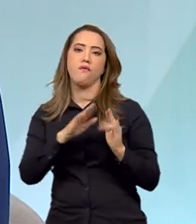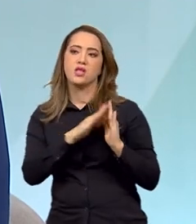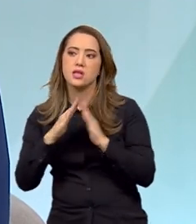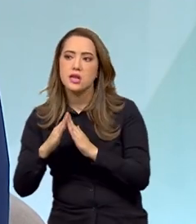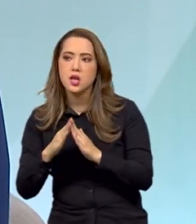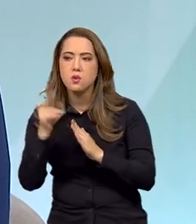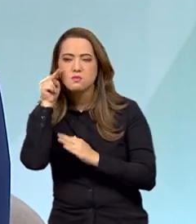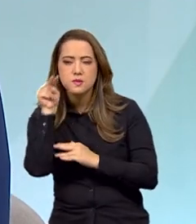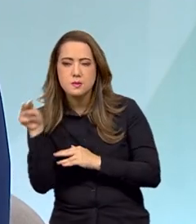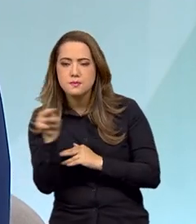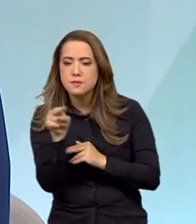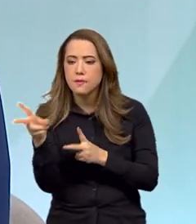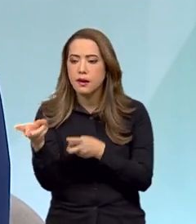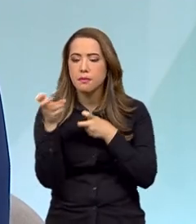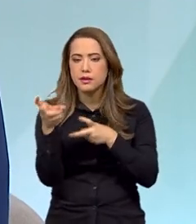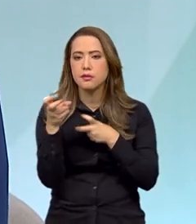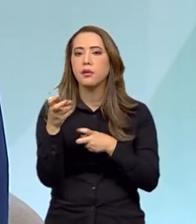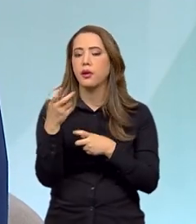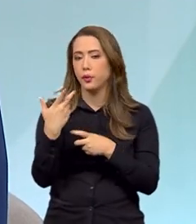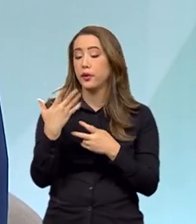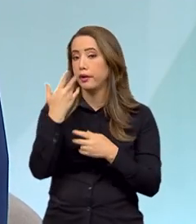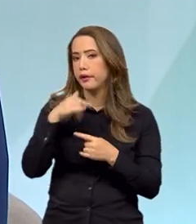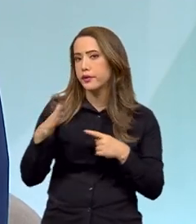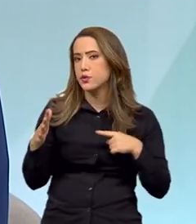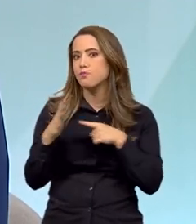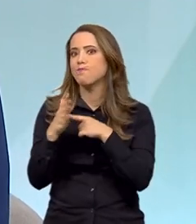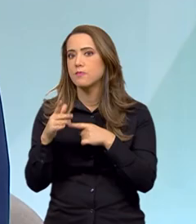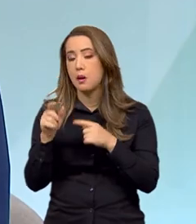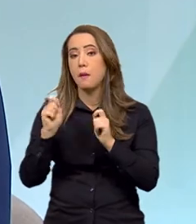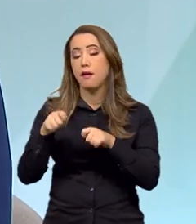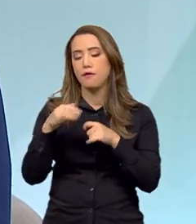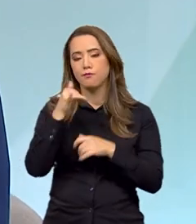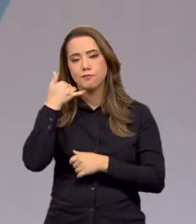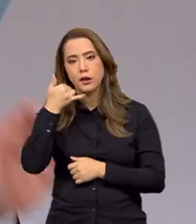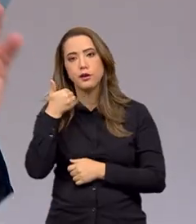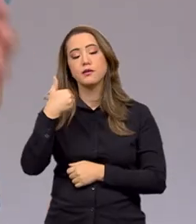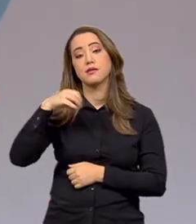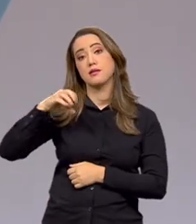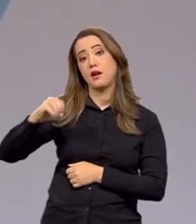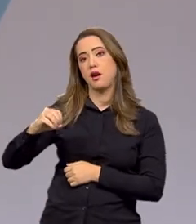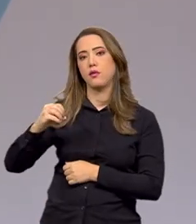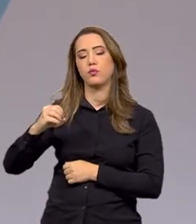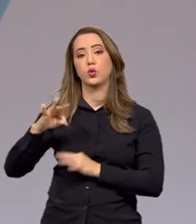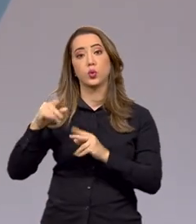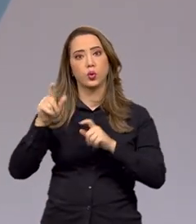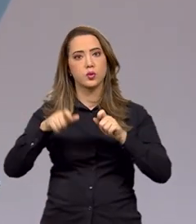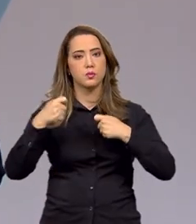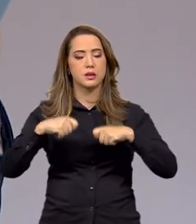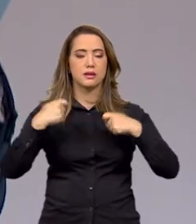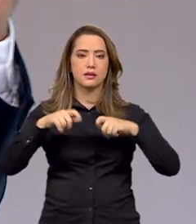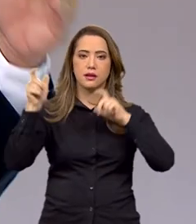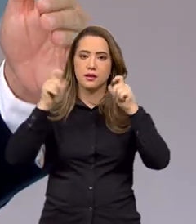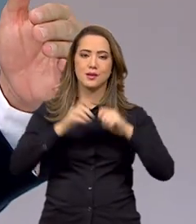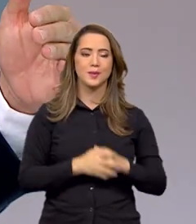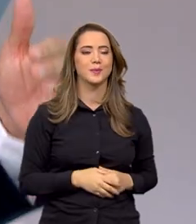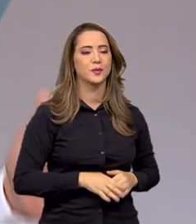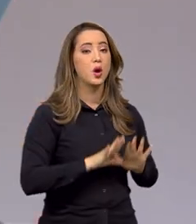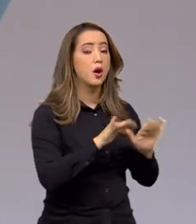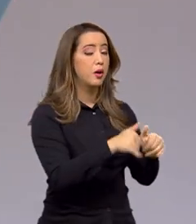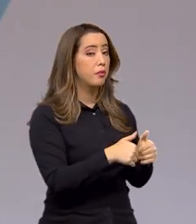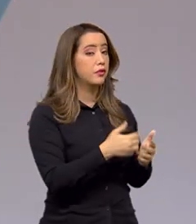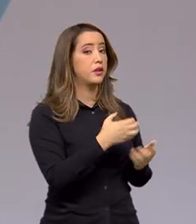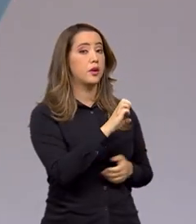ao menor sinal de violência contra a criança, não existe, diz que sem. Para encerrar, secretário, o ECA está completando